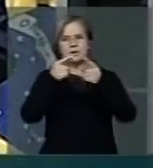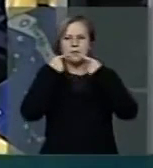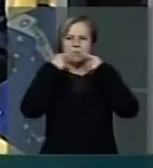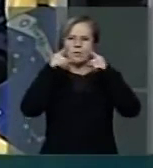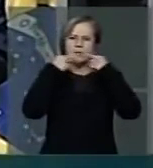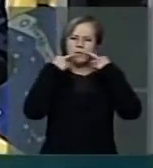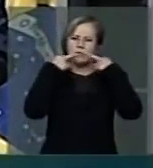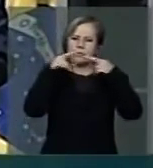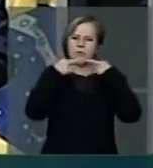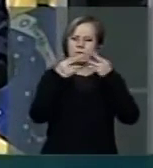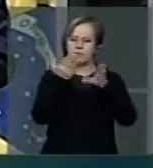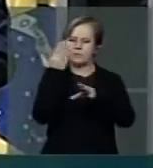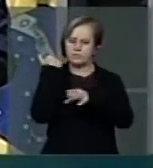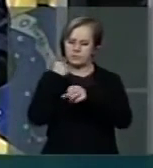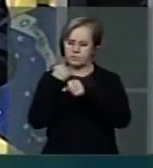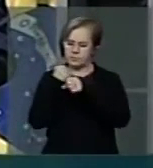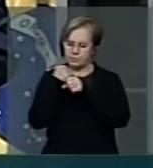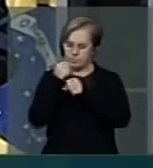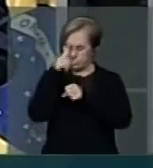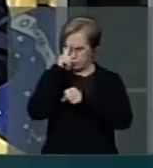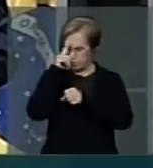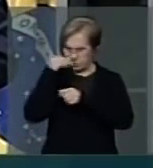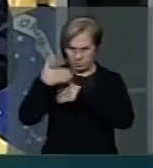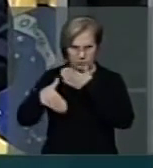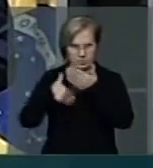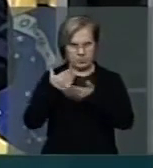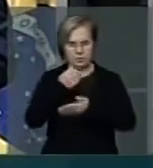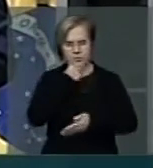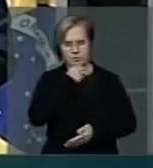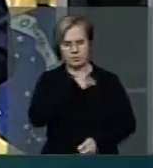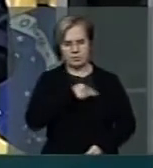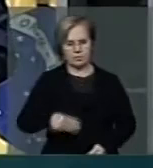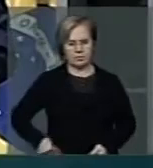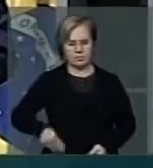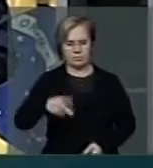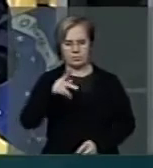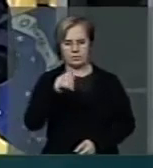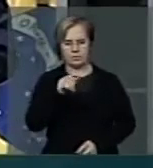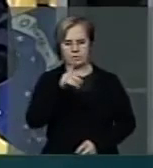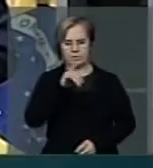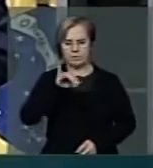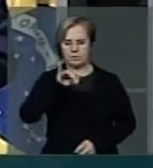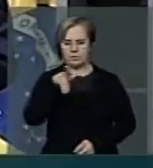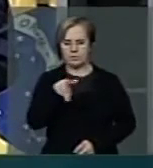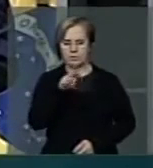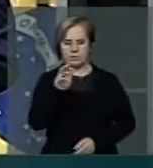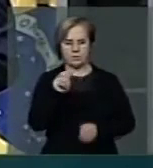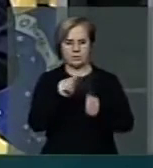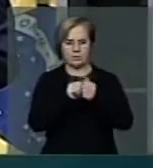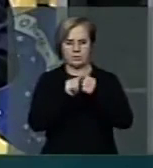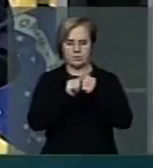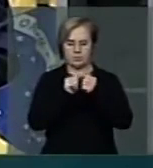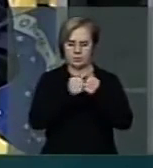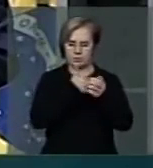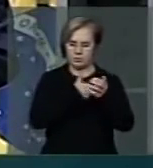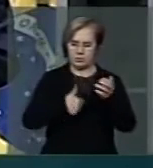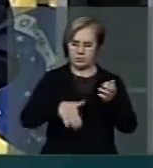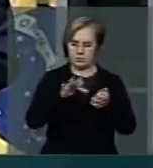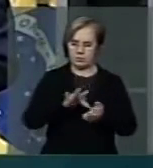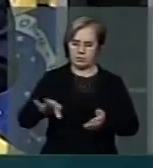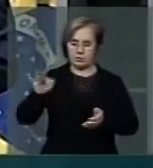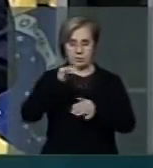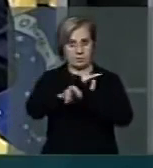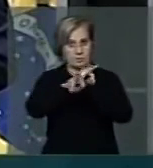últimos dias. O ministro Padilha, com anuência do governo federal, reiterou na Câmara dos Deputados